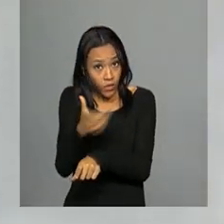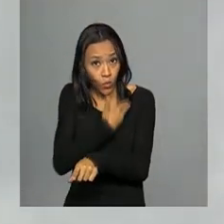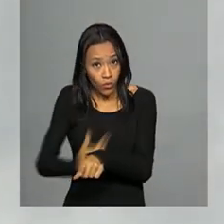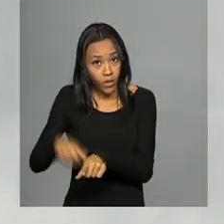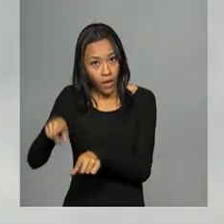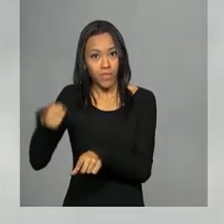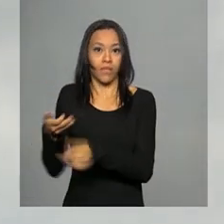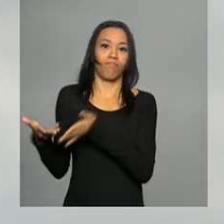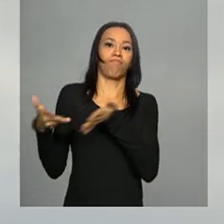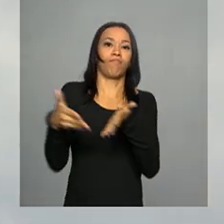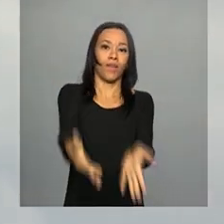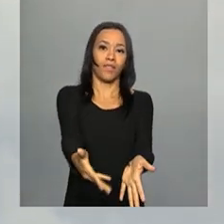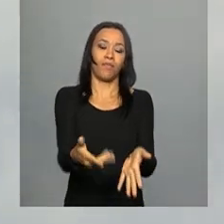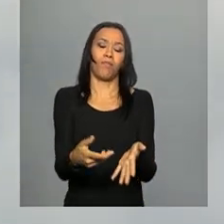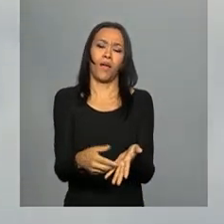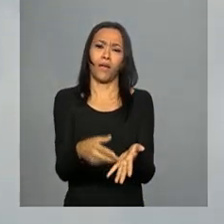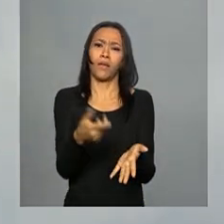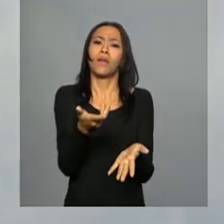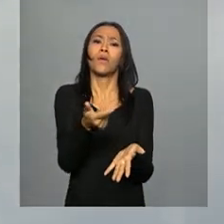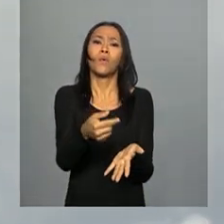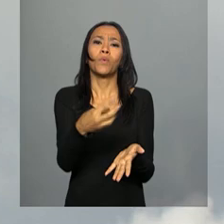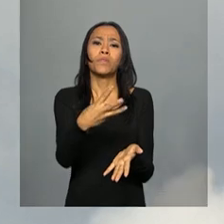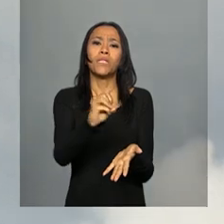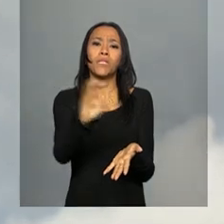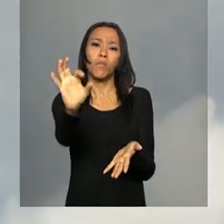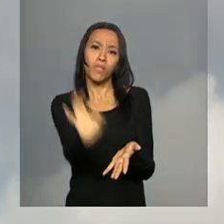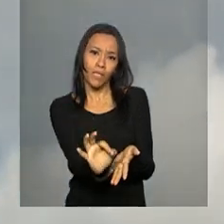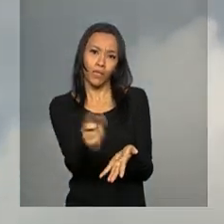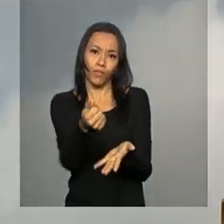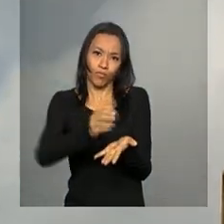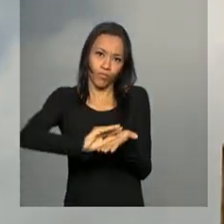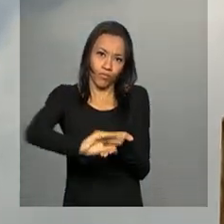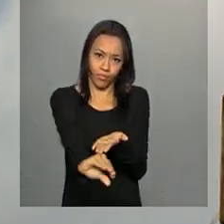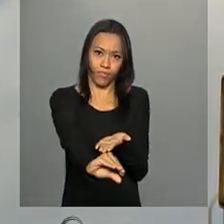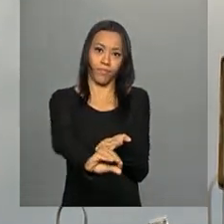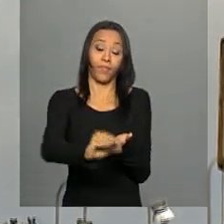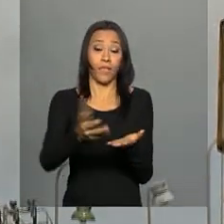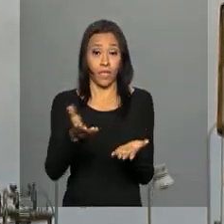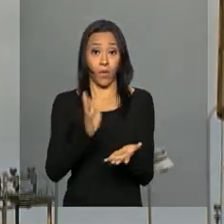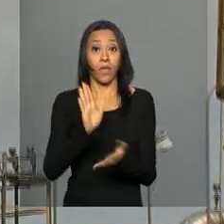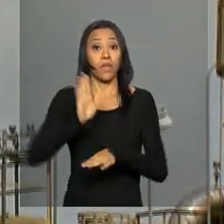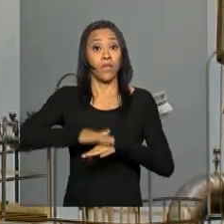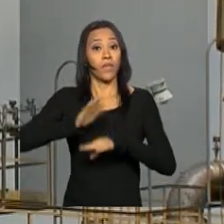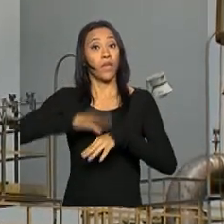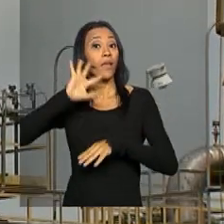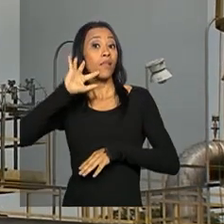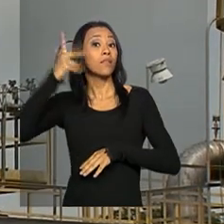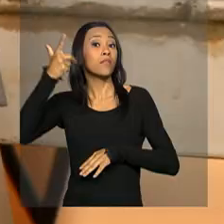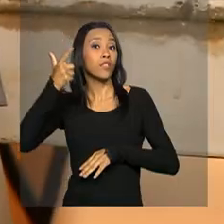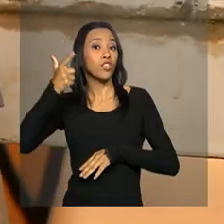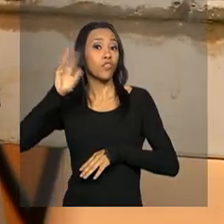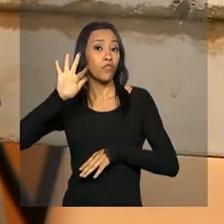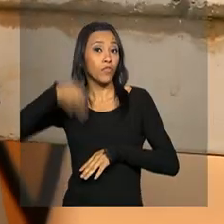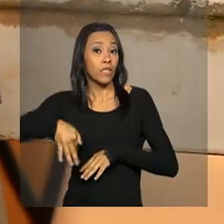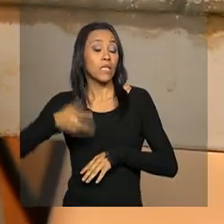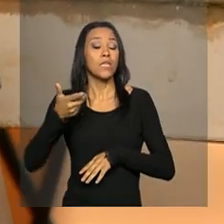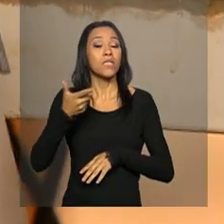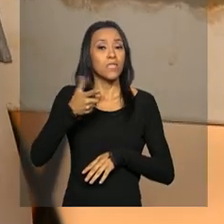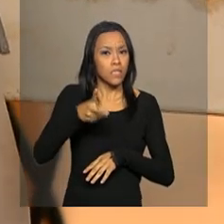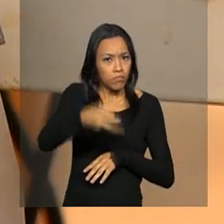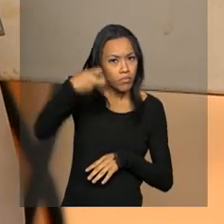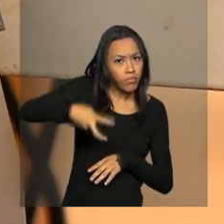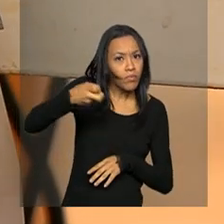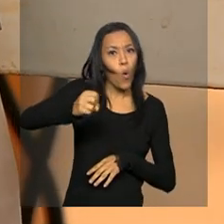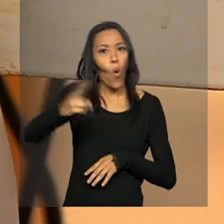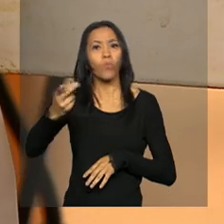participar com um percentual mínimo de 30% dos investimentos. A palavra final sobre o que a Petrobras irá explorar será da